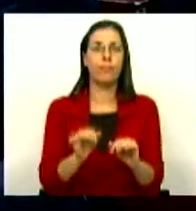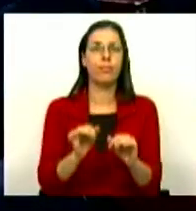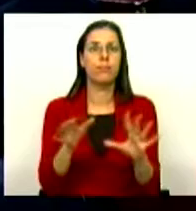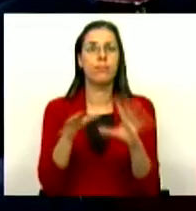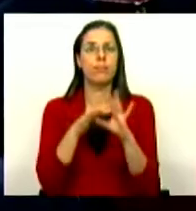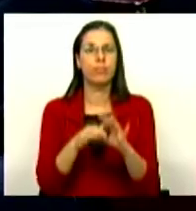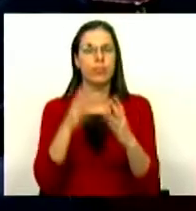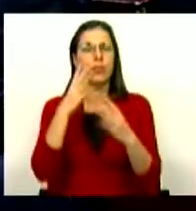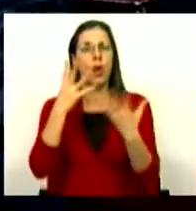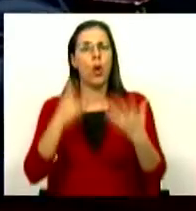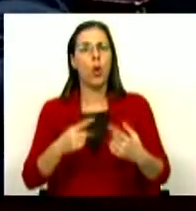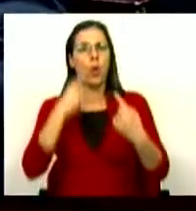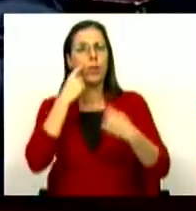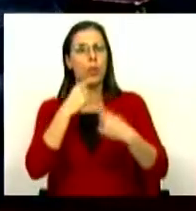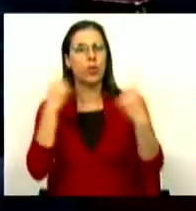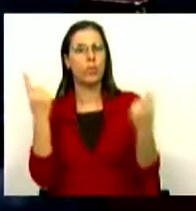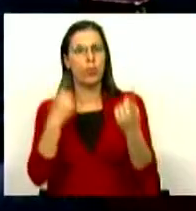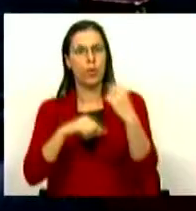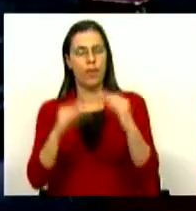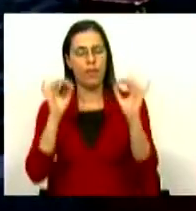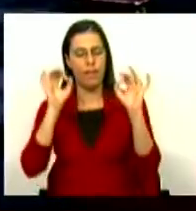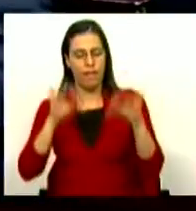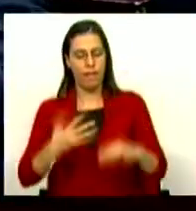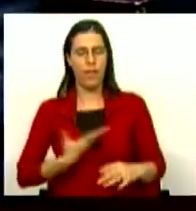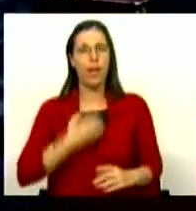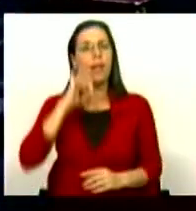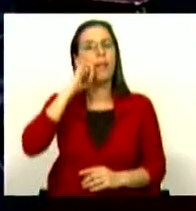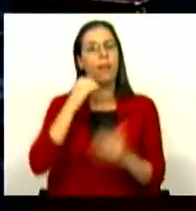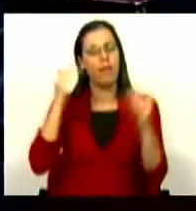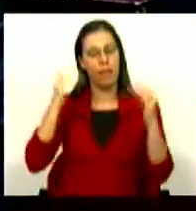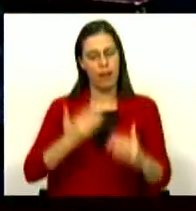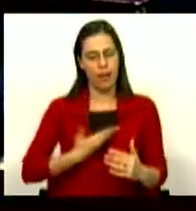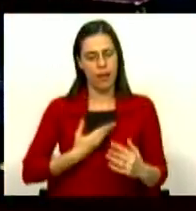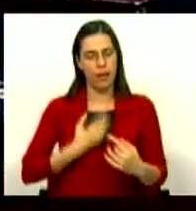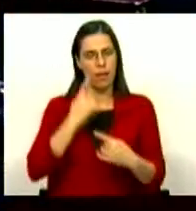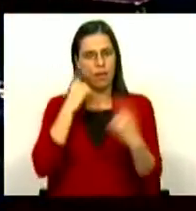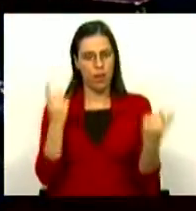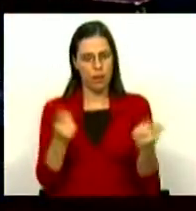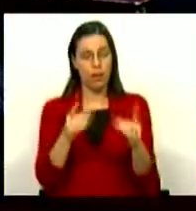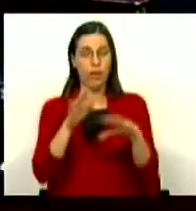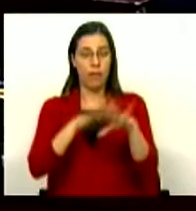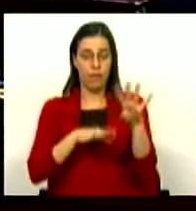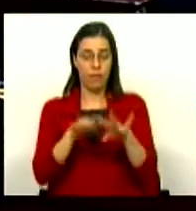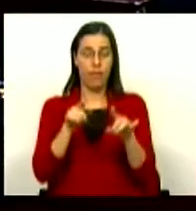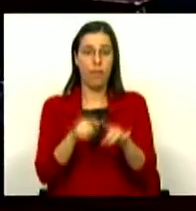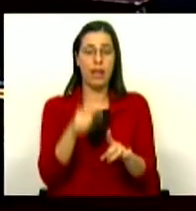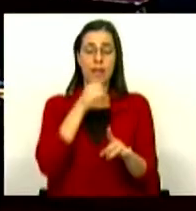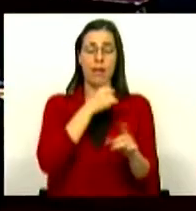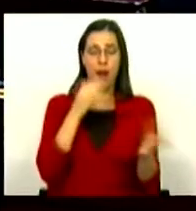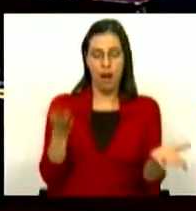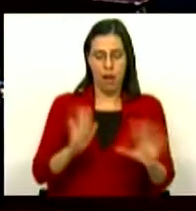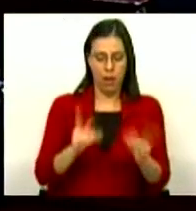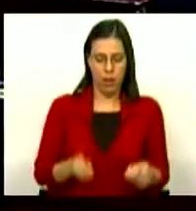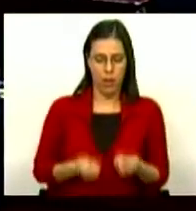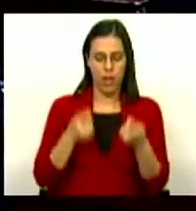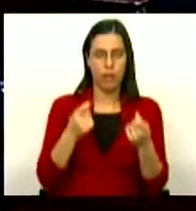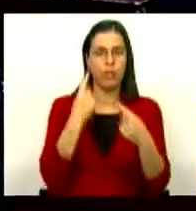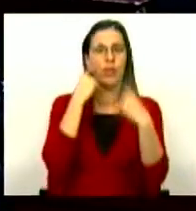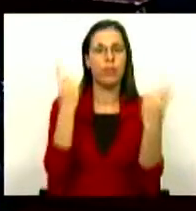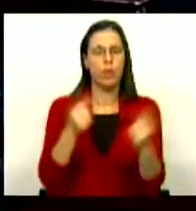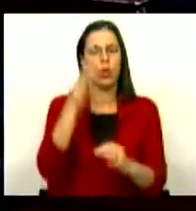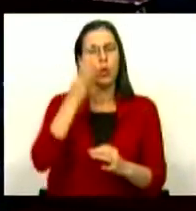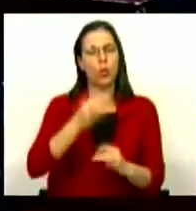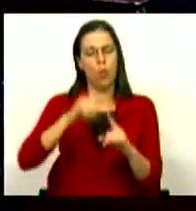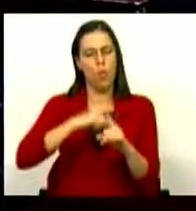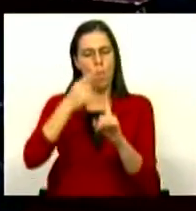consideração das contas públicas, do fim do déficit, de redução da dívida pública, está a ser feito sem sacrificar o investimento público que cresce todos